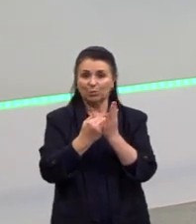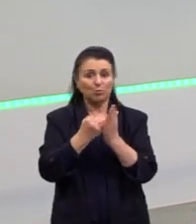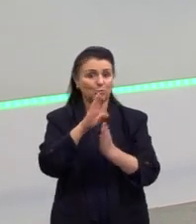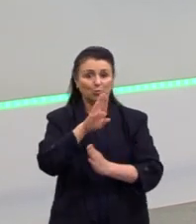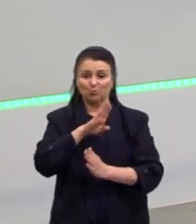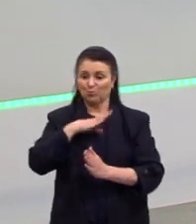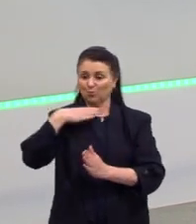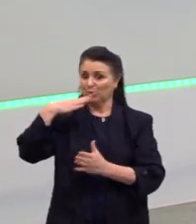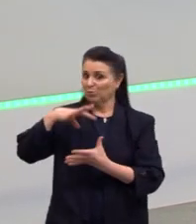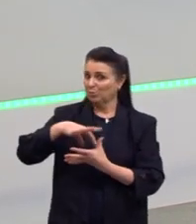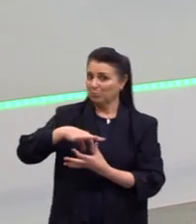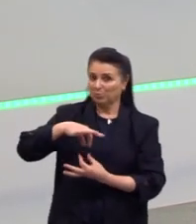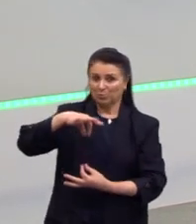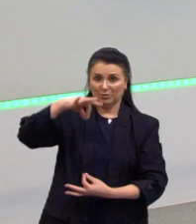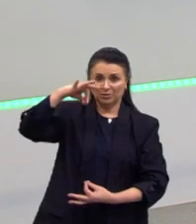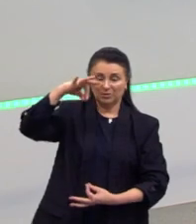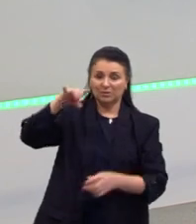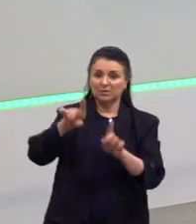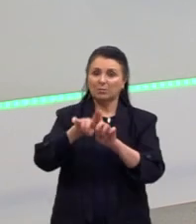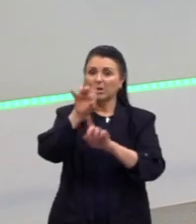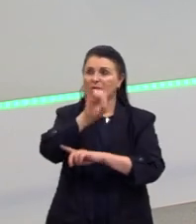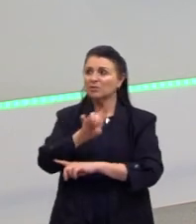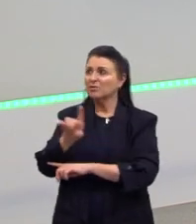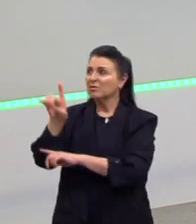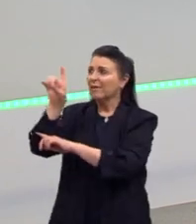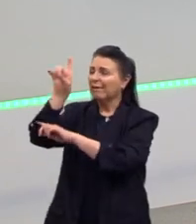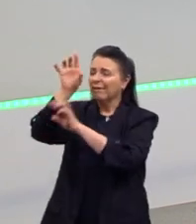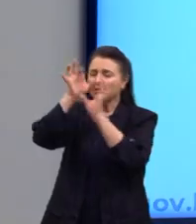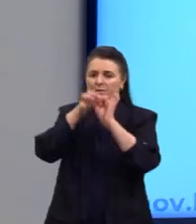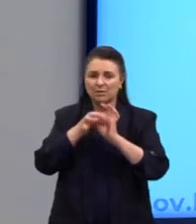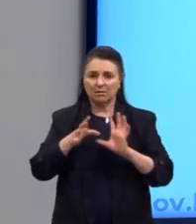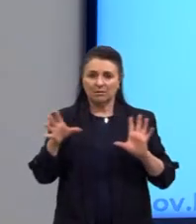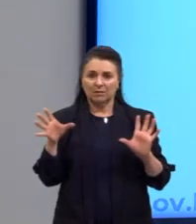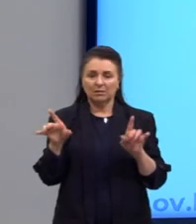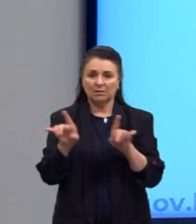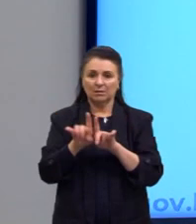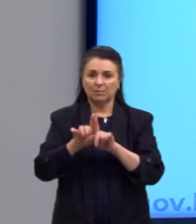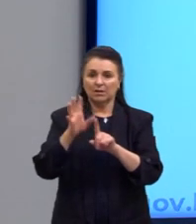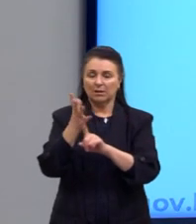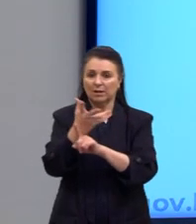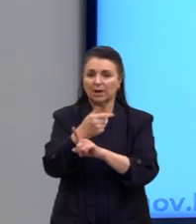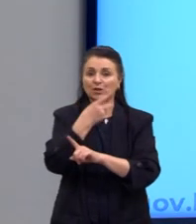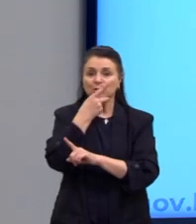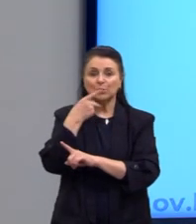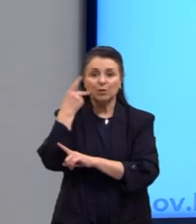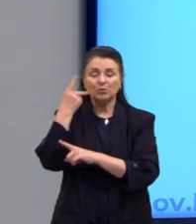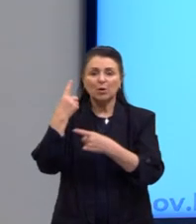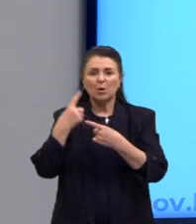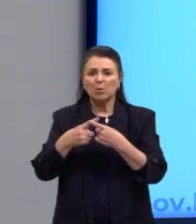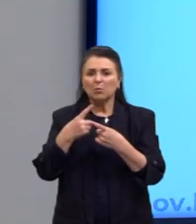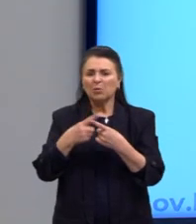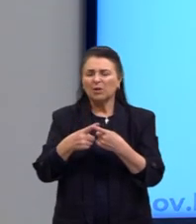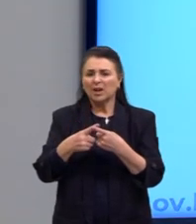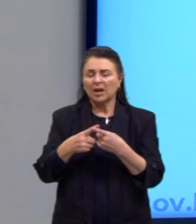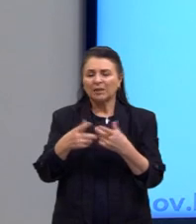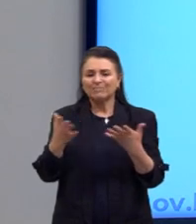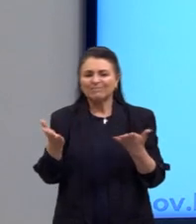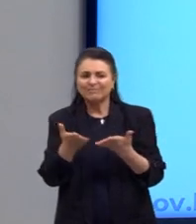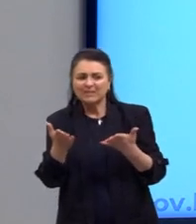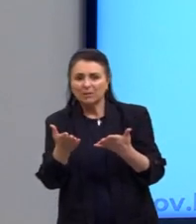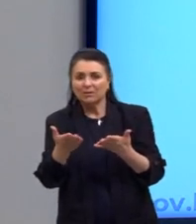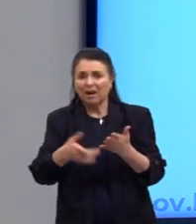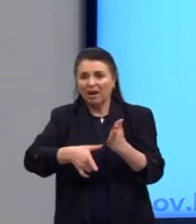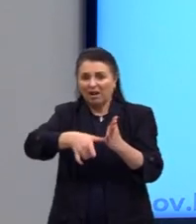alma, as questões de Deus, da liberdade. Entra aqui a questão da arte para o Kant, porque não estão nas condições a